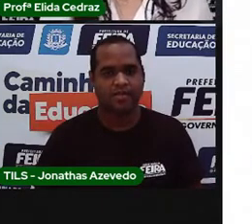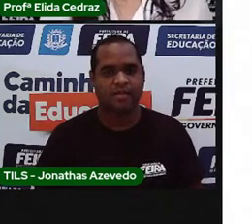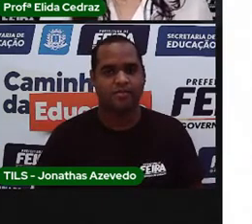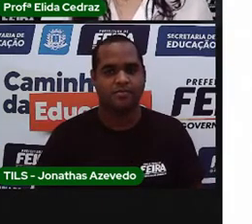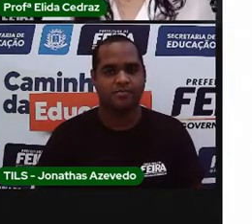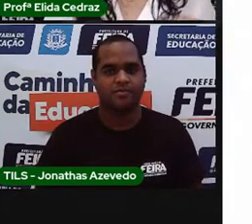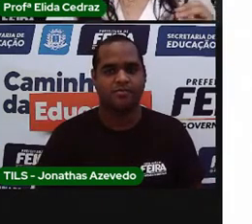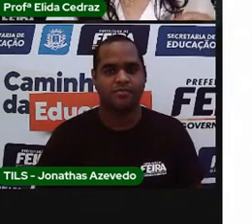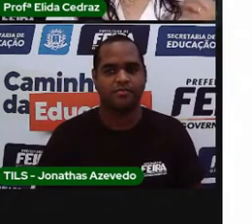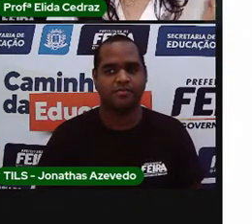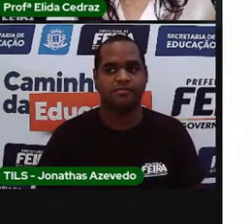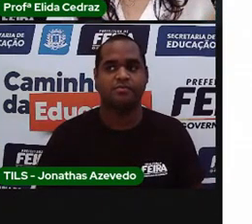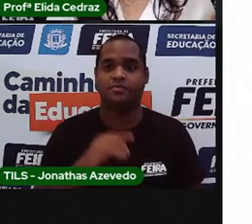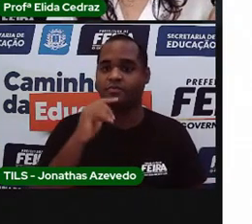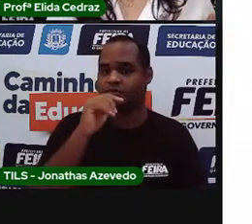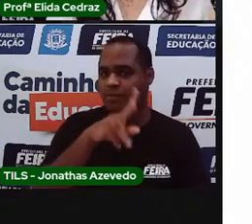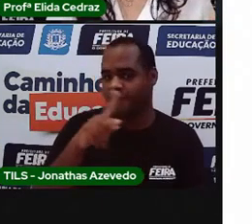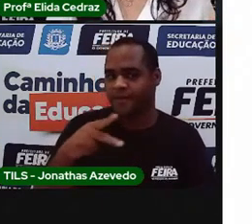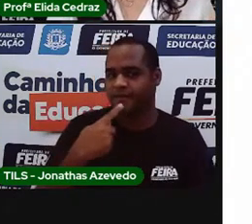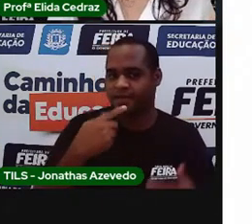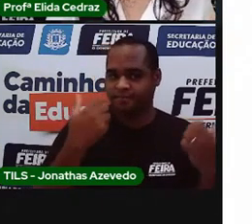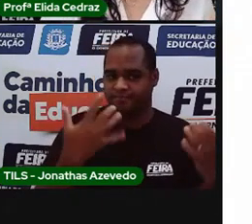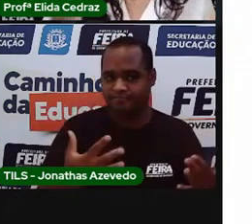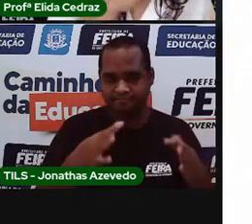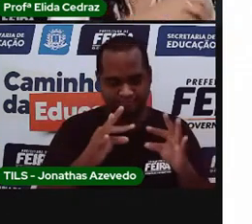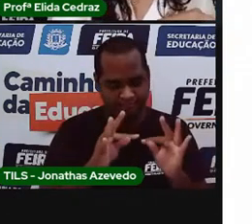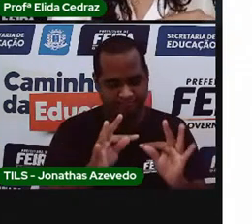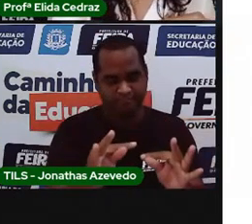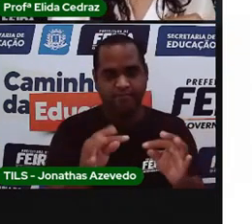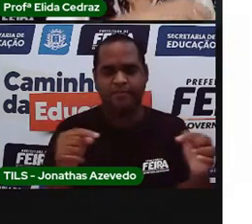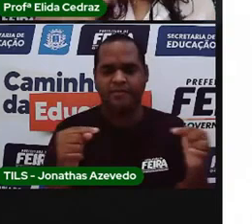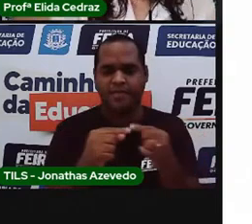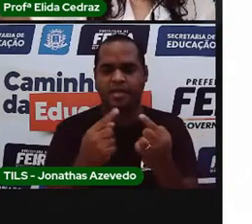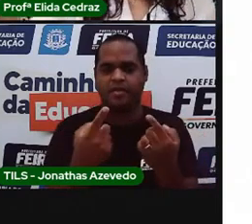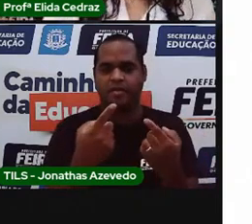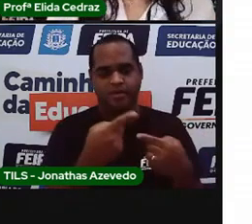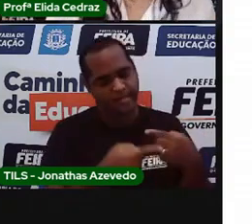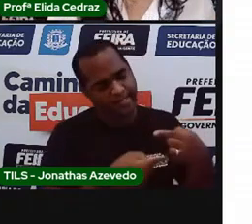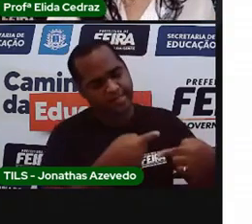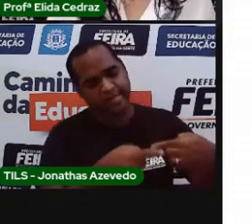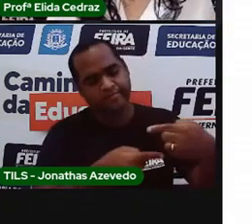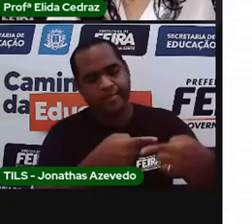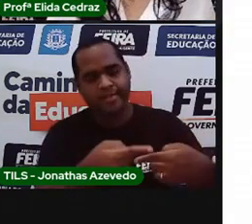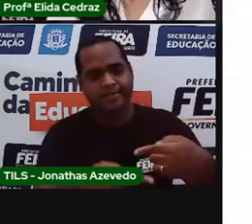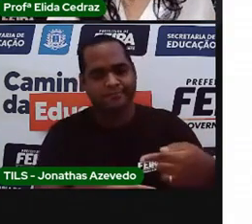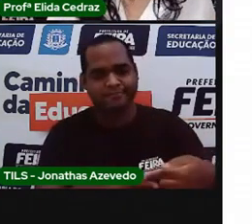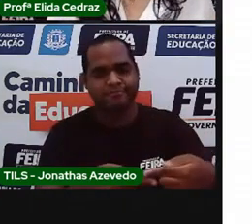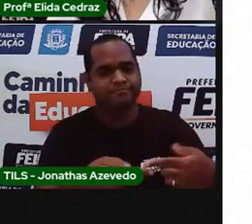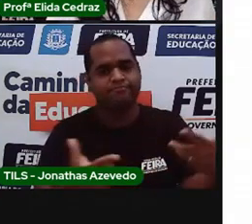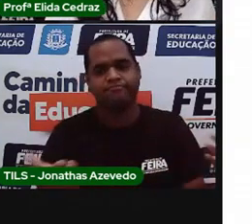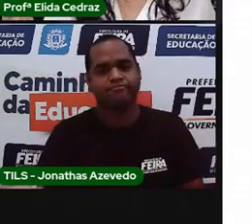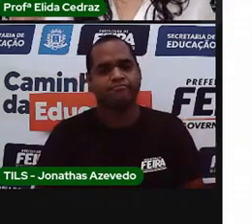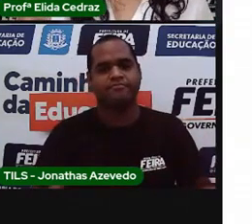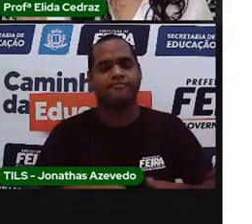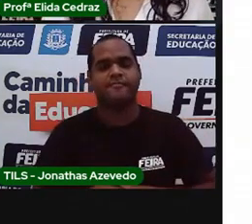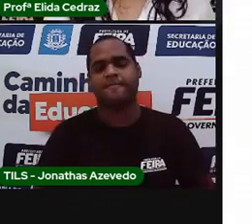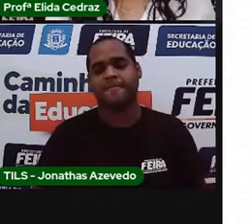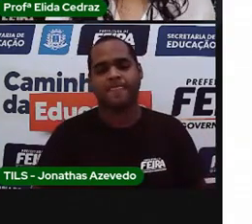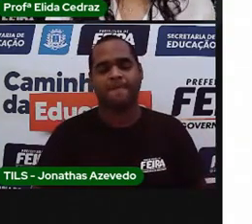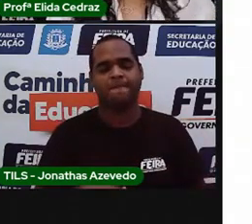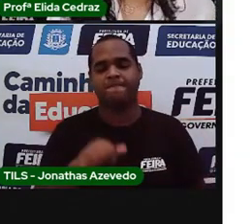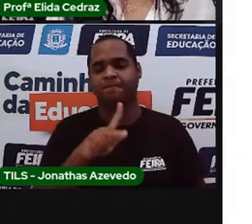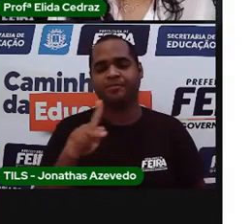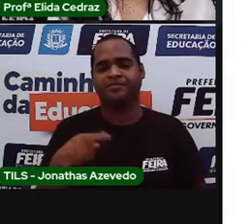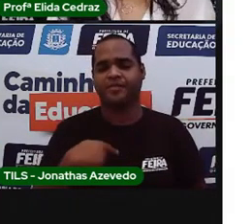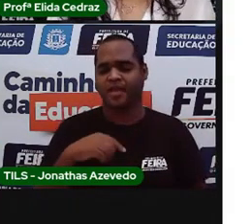A Pró falou que tradição é passada de geração a geração. Mas, Pró,